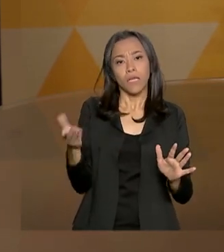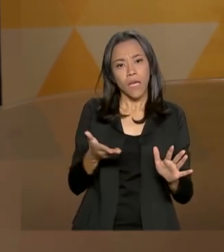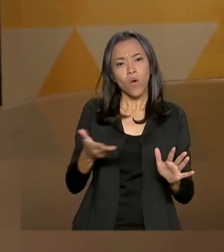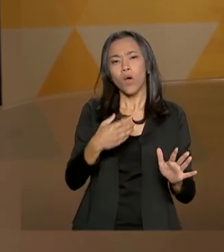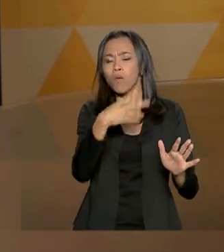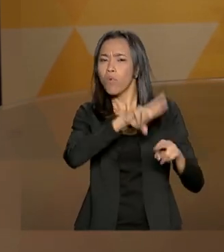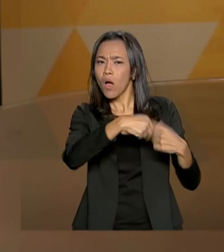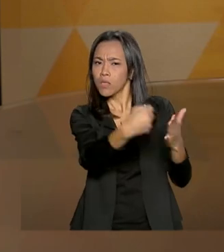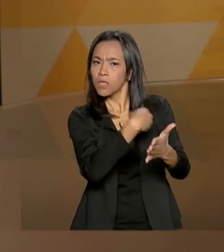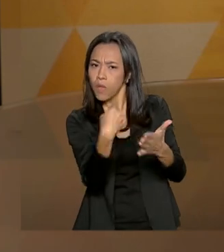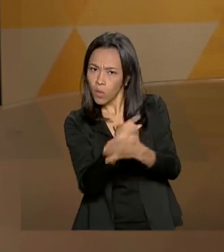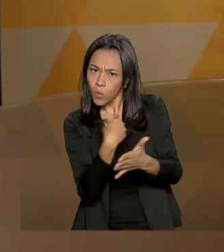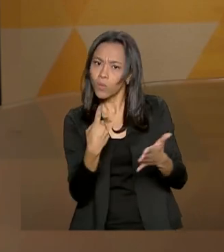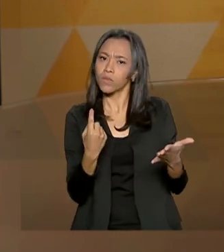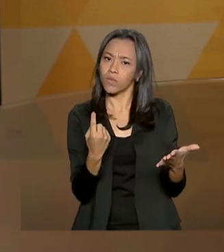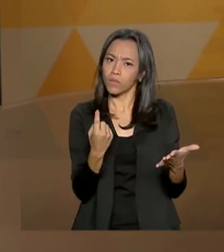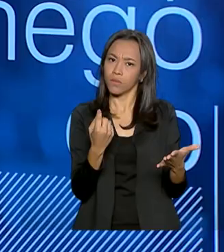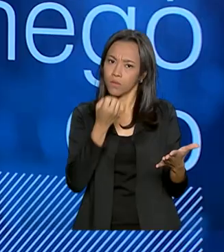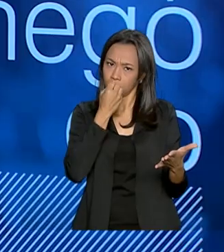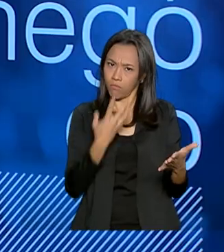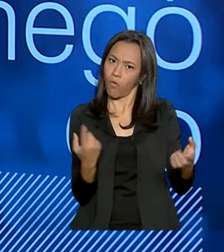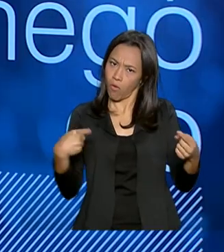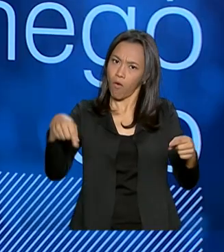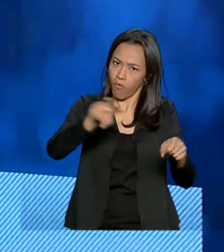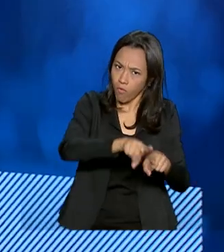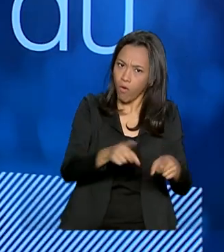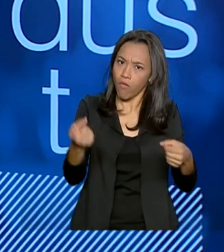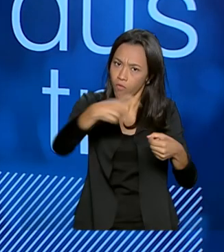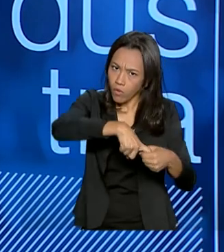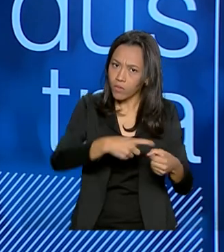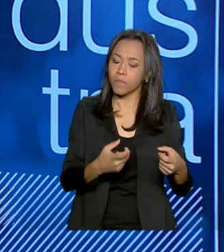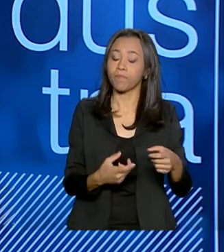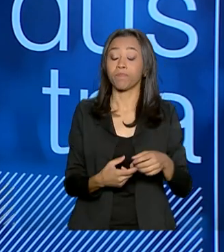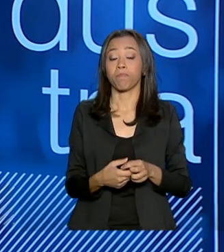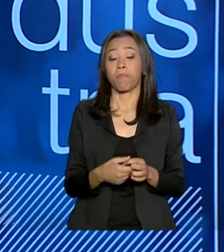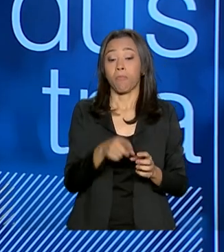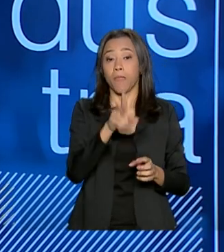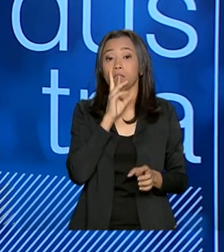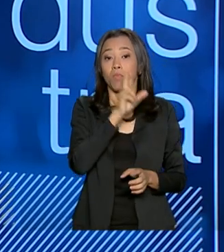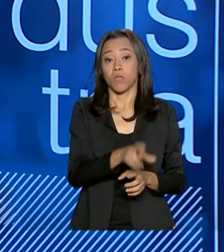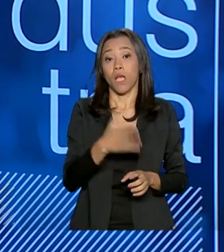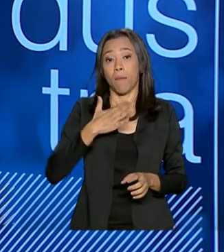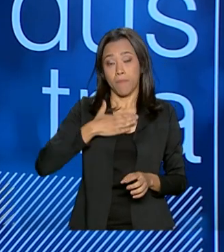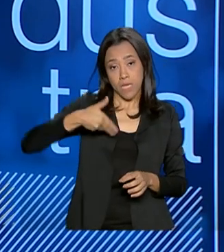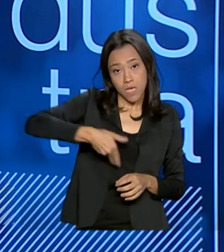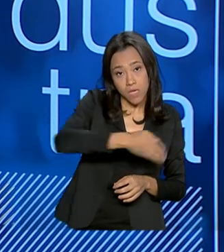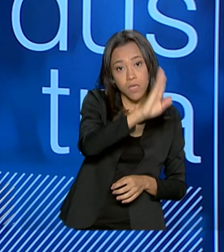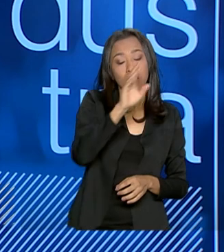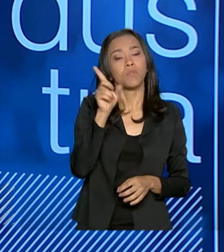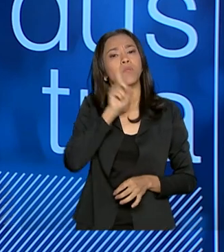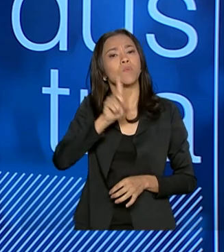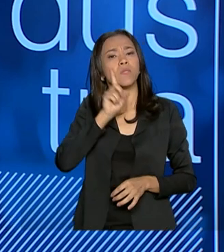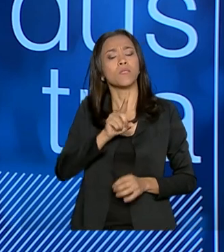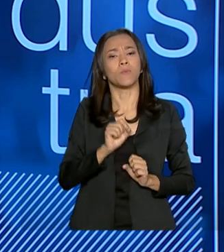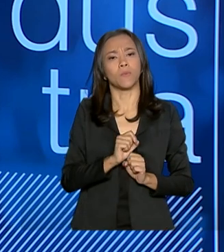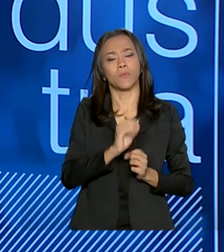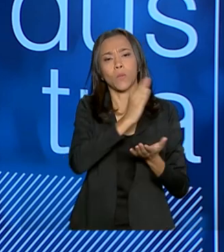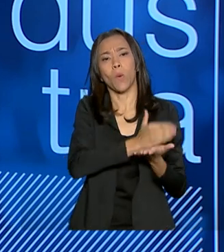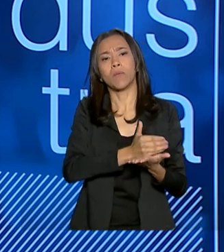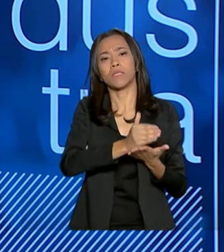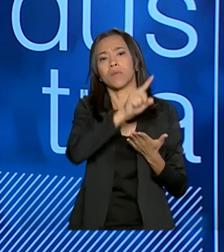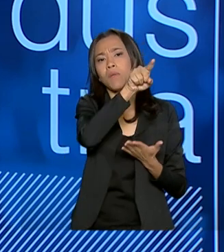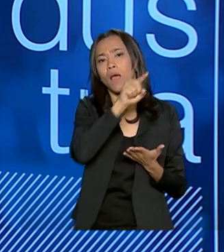interlocuções foi retomada? É, essa minha ida aos Estados Unidos, principalmente começando lá pela